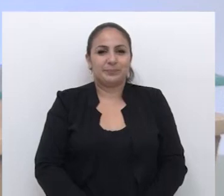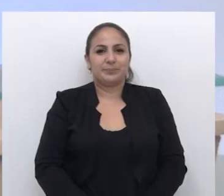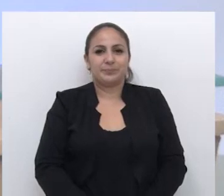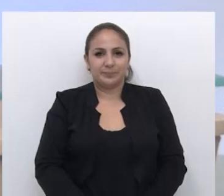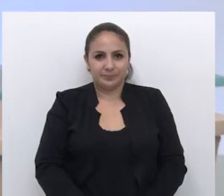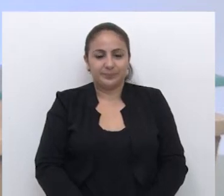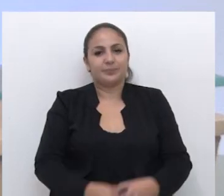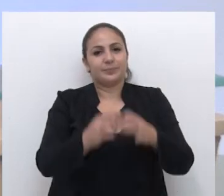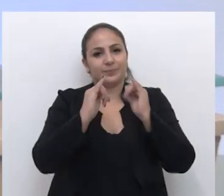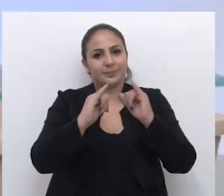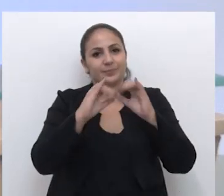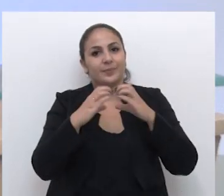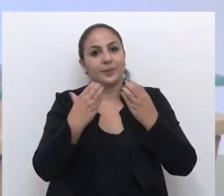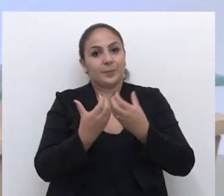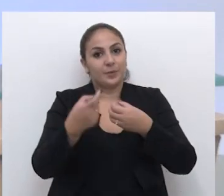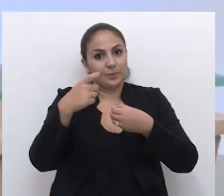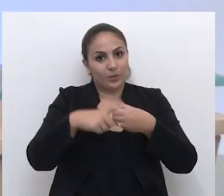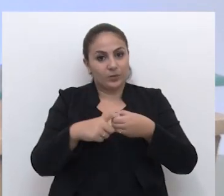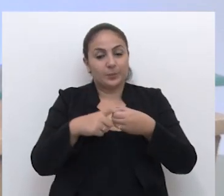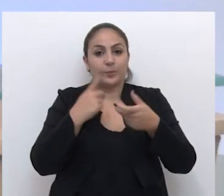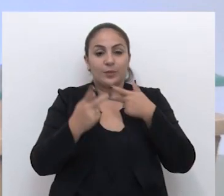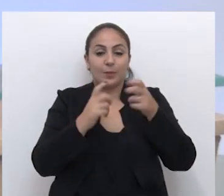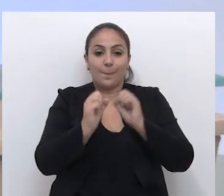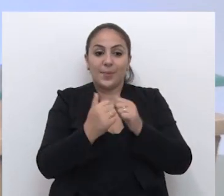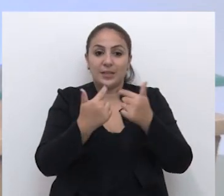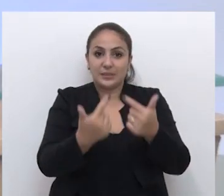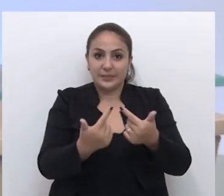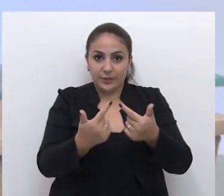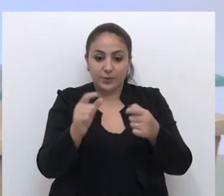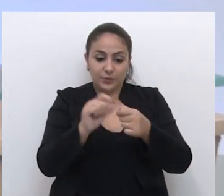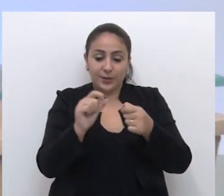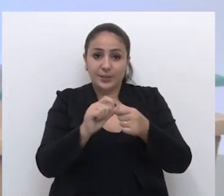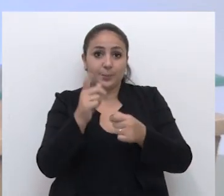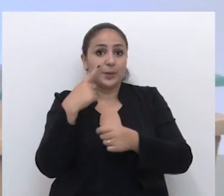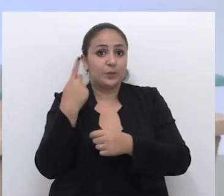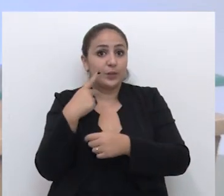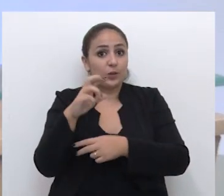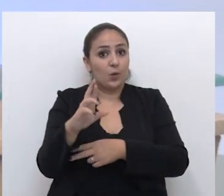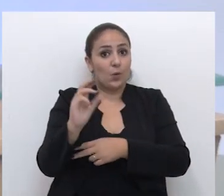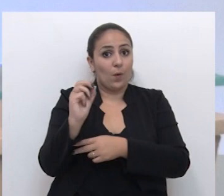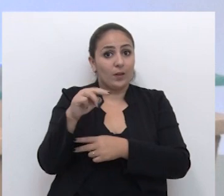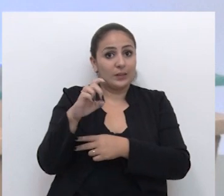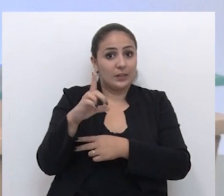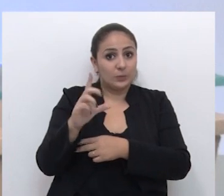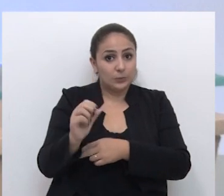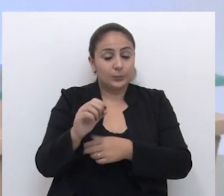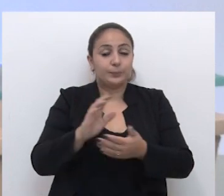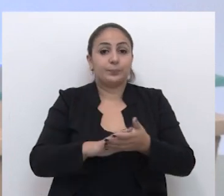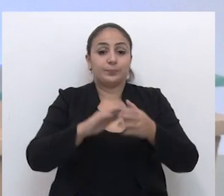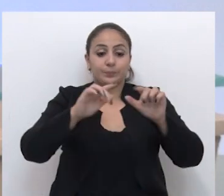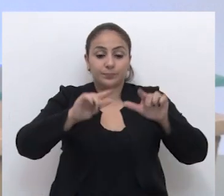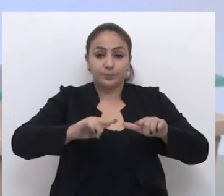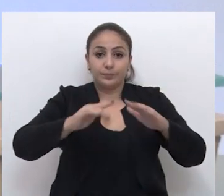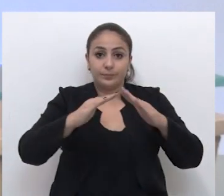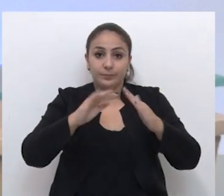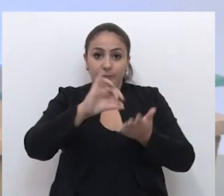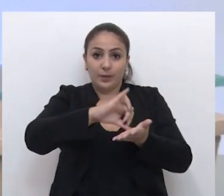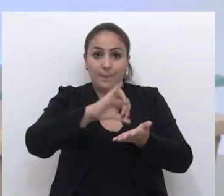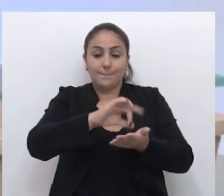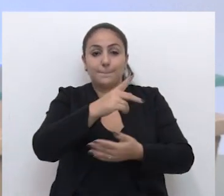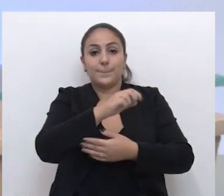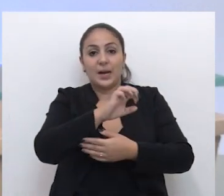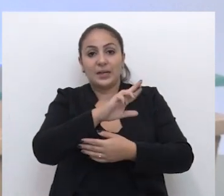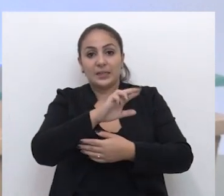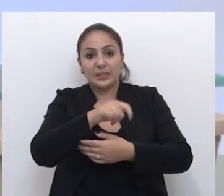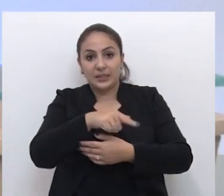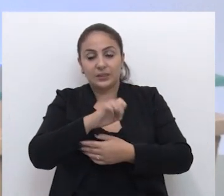O Jornal da Câmara retorna para destacar uma ação realizada pelo vereador Ronaldo Rosa no loteamento Parque do